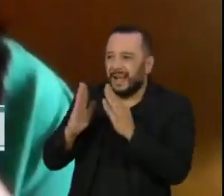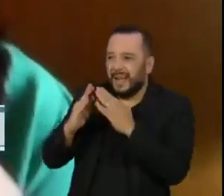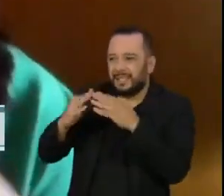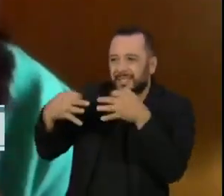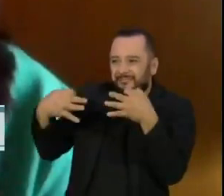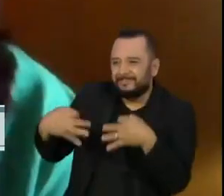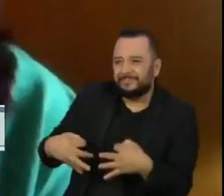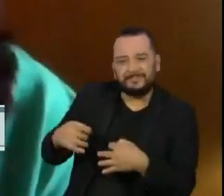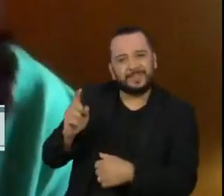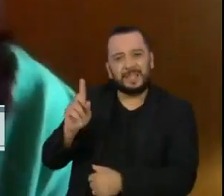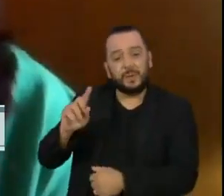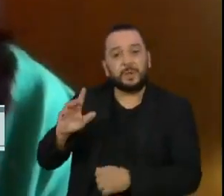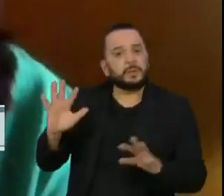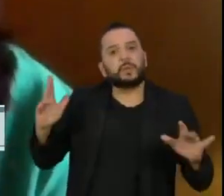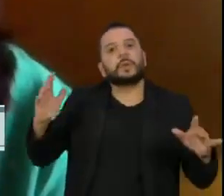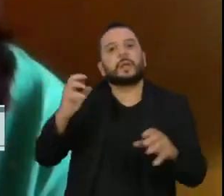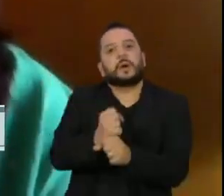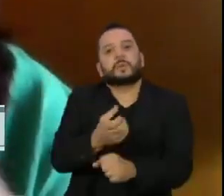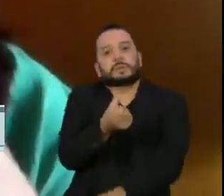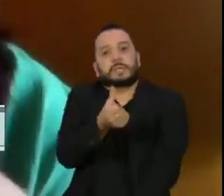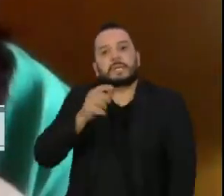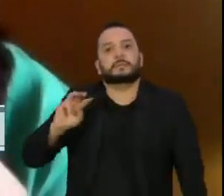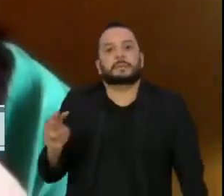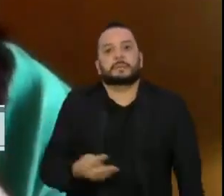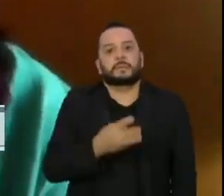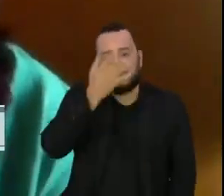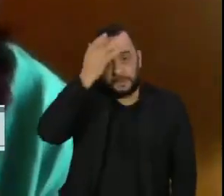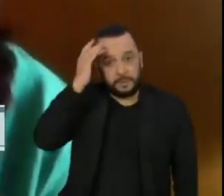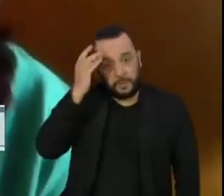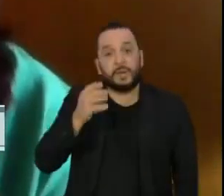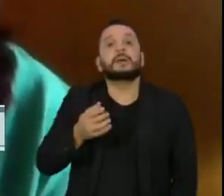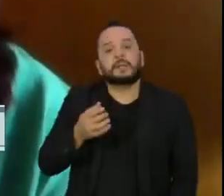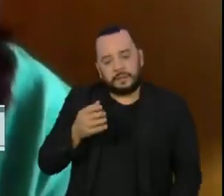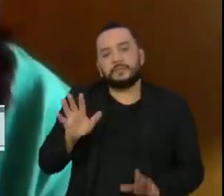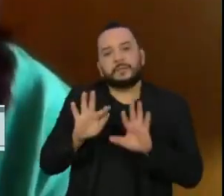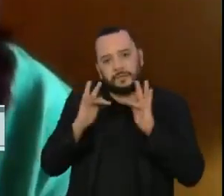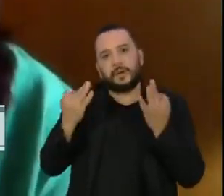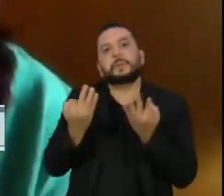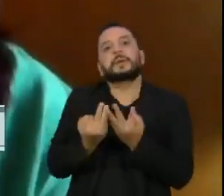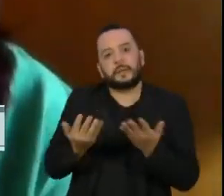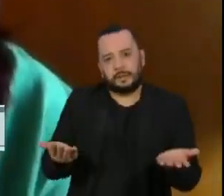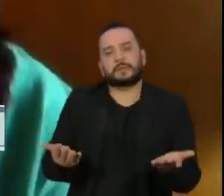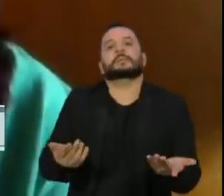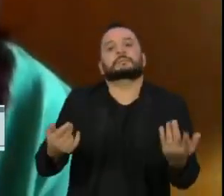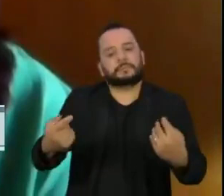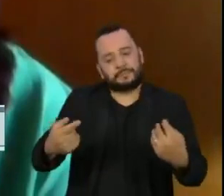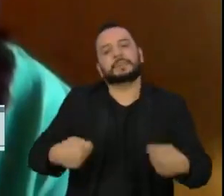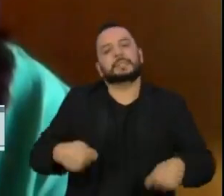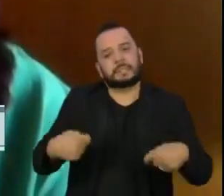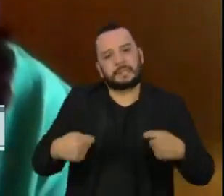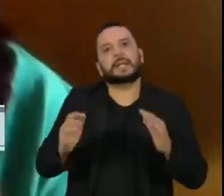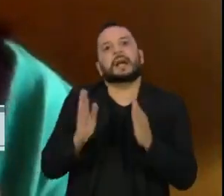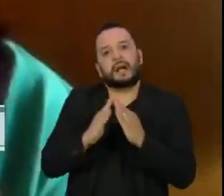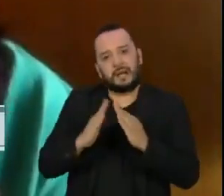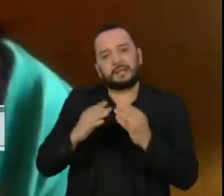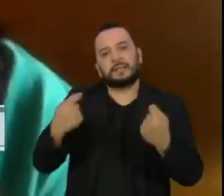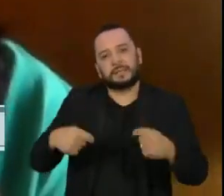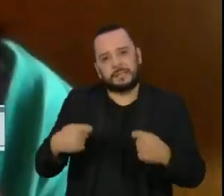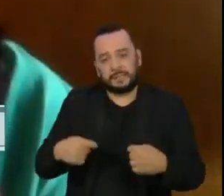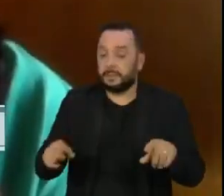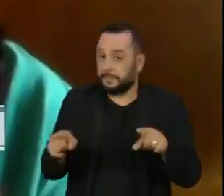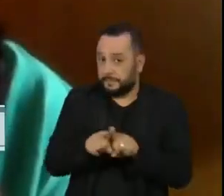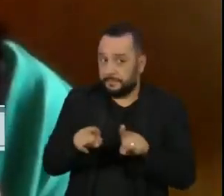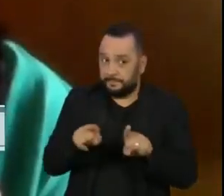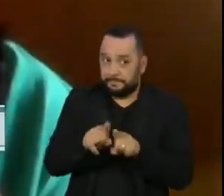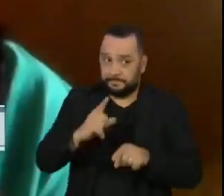Então, são cerca de 6 milhões de domicílios, né? De famílias que estão nessa situação de déficit habitacional. Por outro